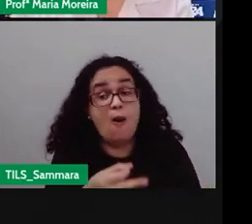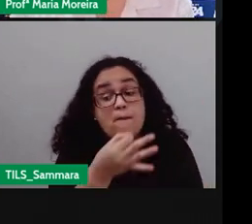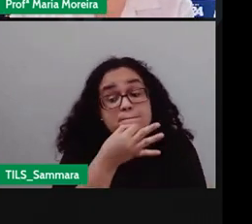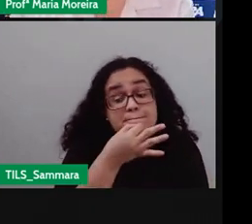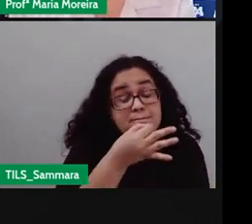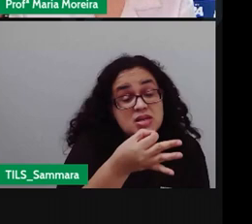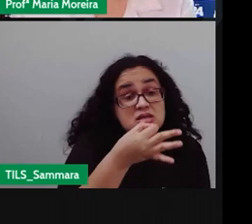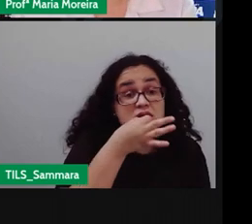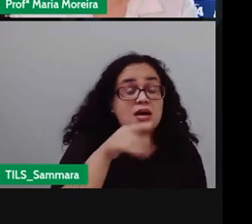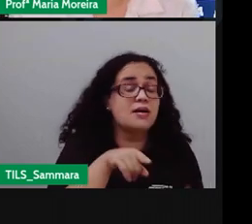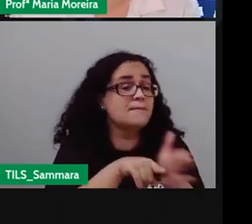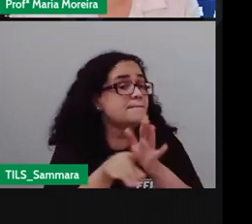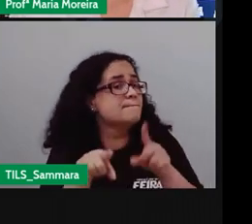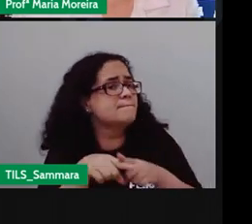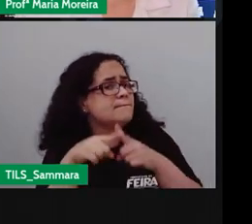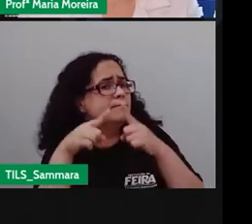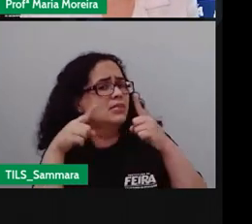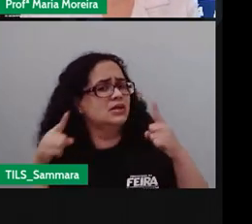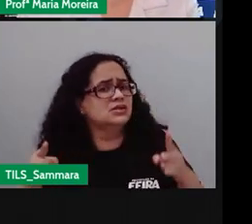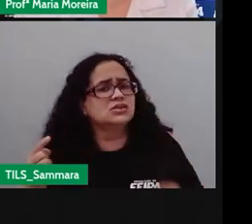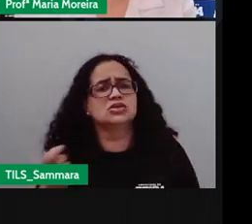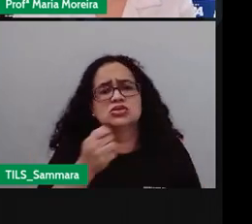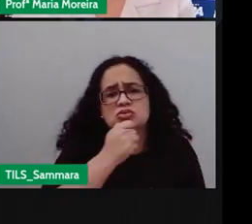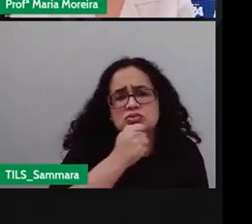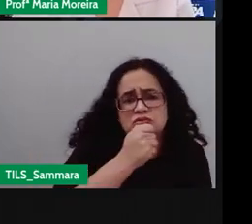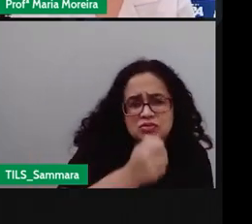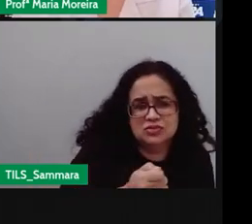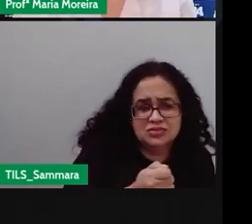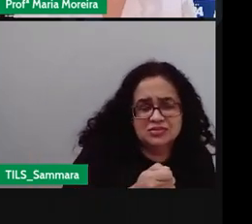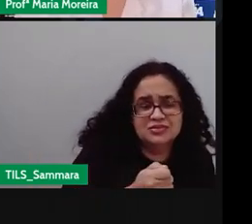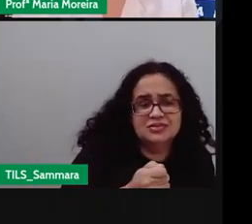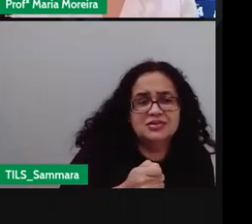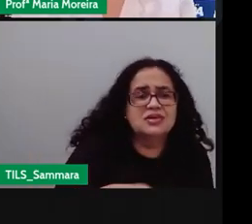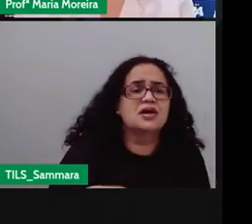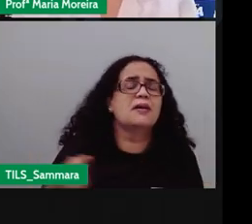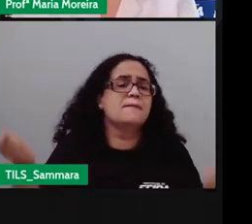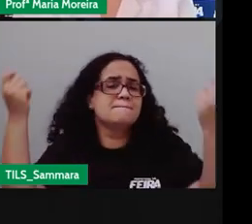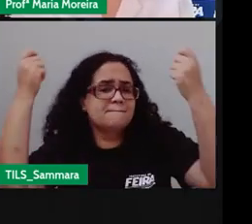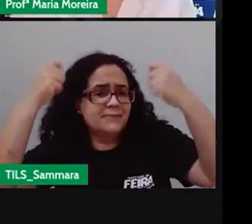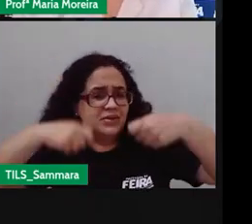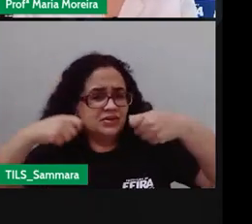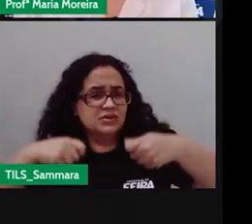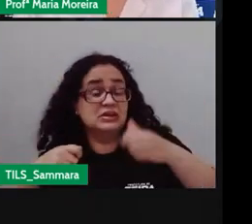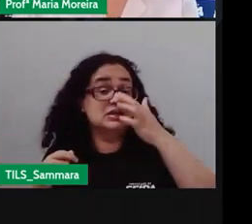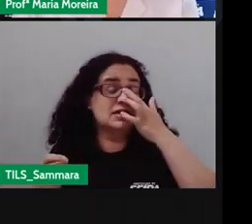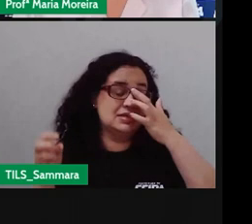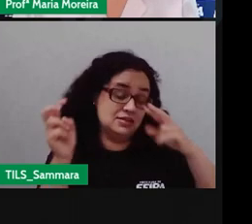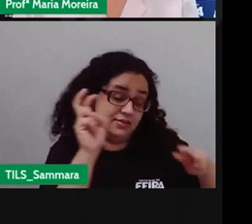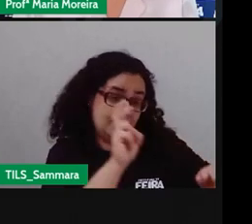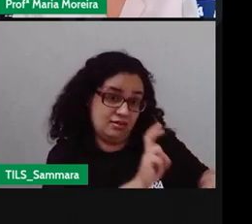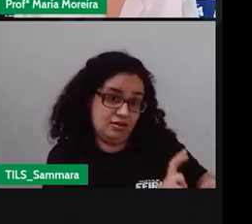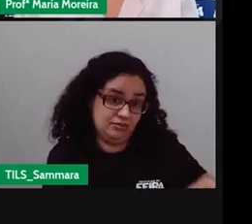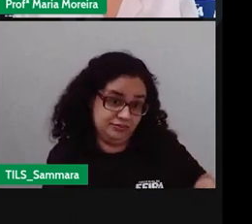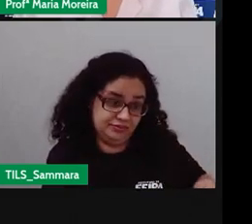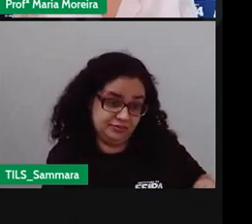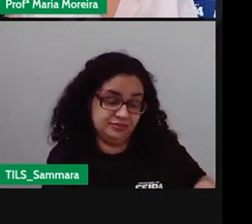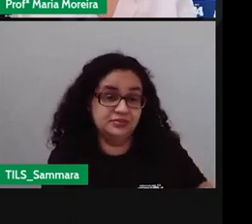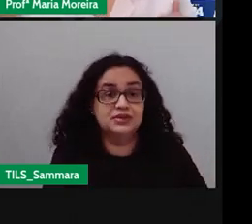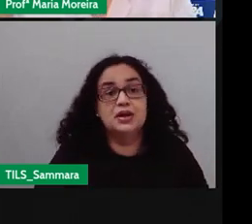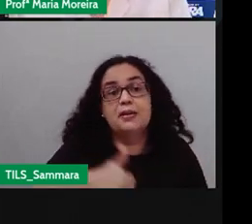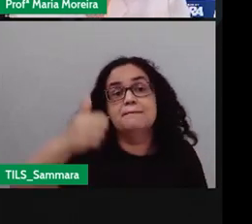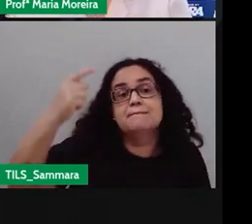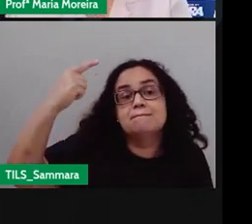sugestões mas se você é o jornalista se você é o repórter você precisa fazer o que sentar né primeiro